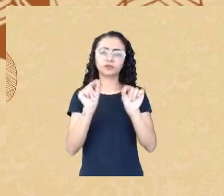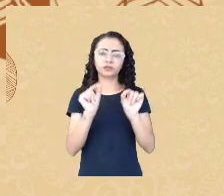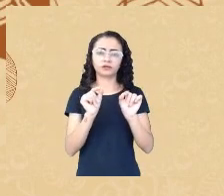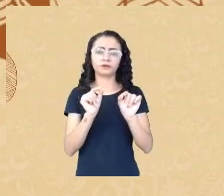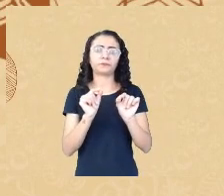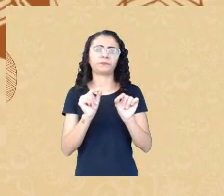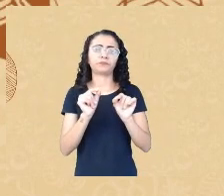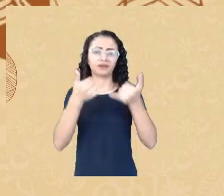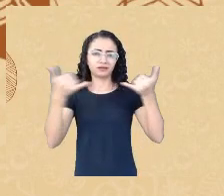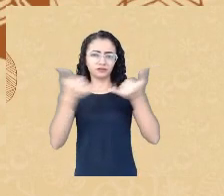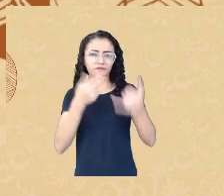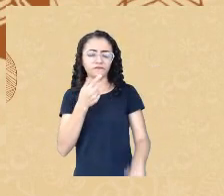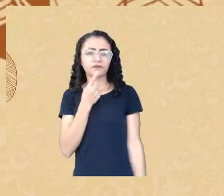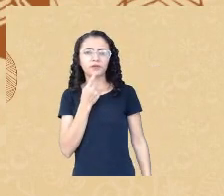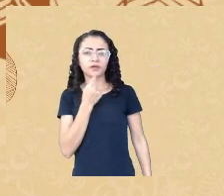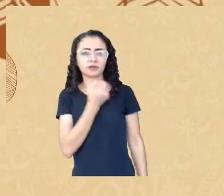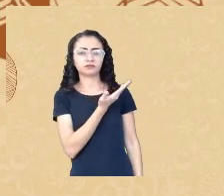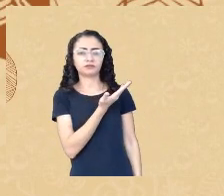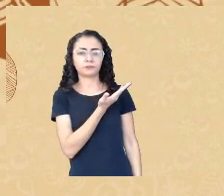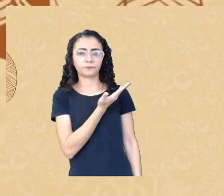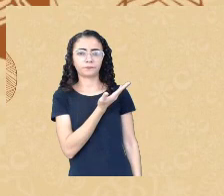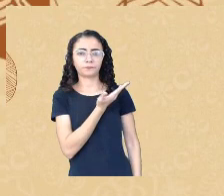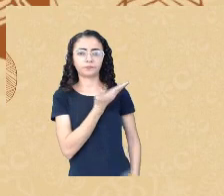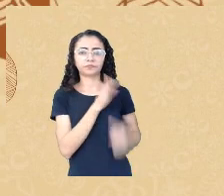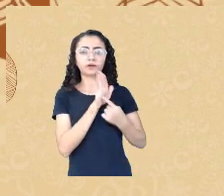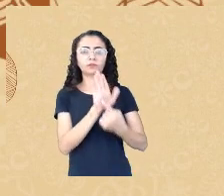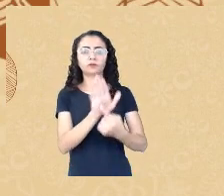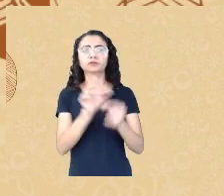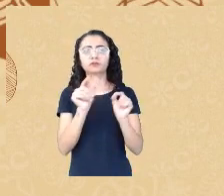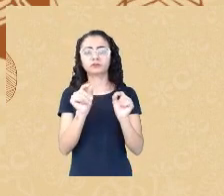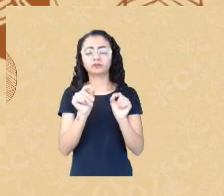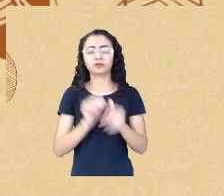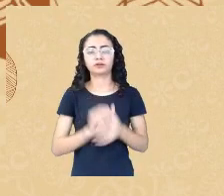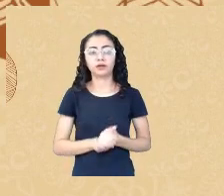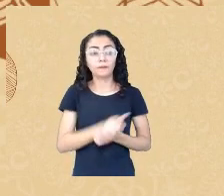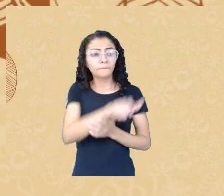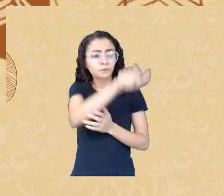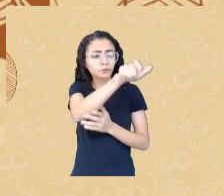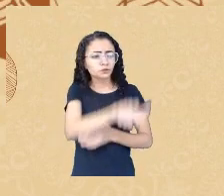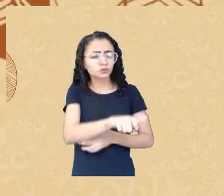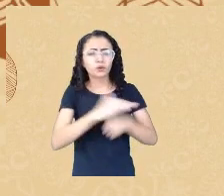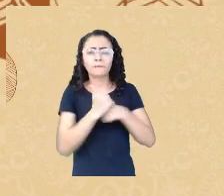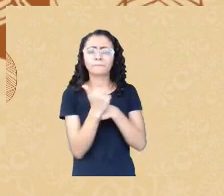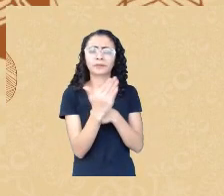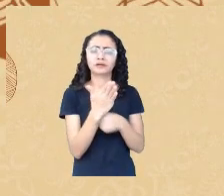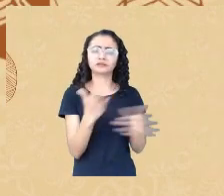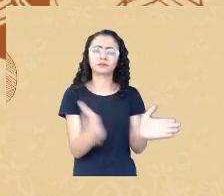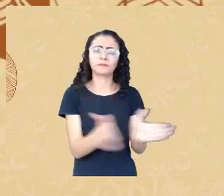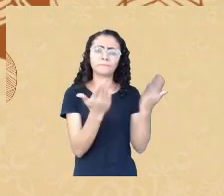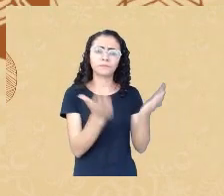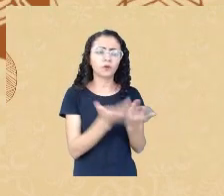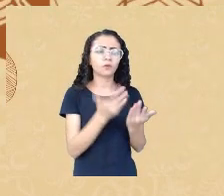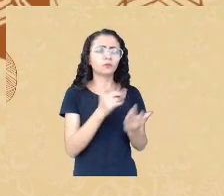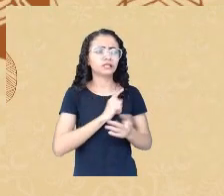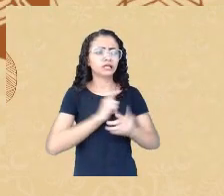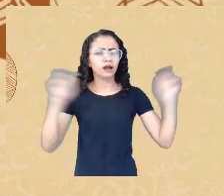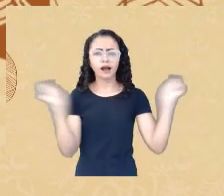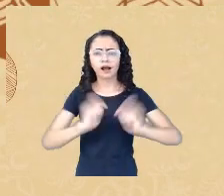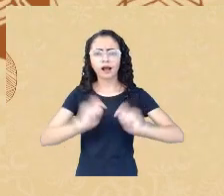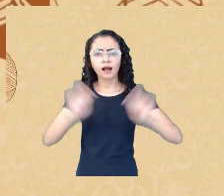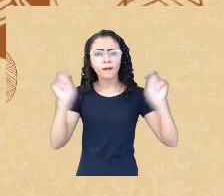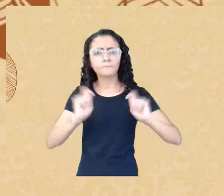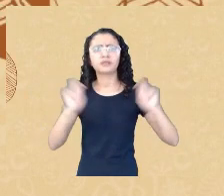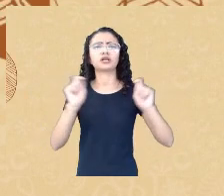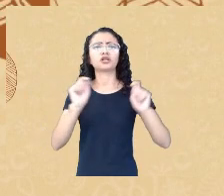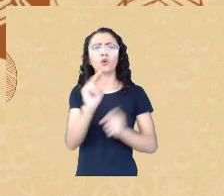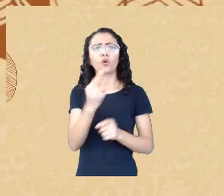que mesmo a pessoa mais pobre que tenha uma capacidade muito alta uma pontuação muito alta